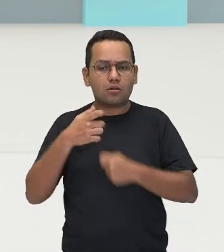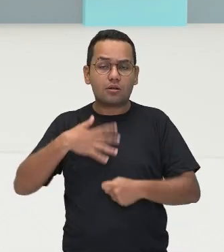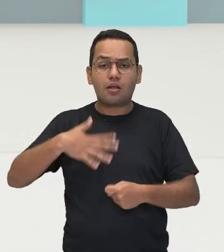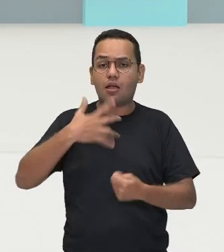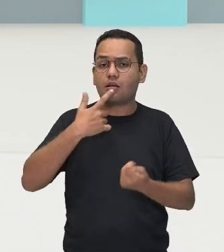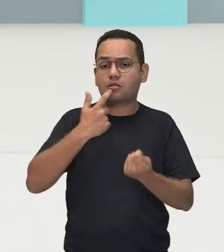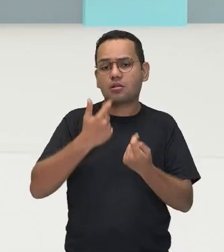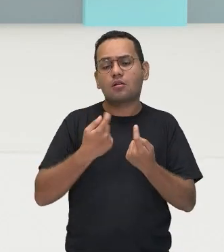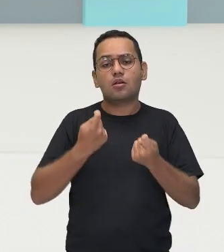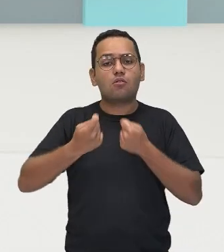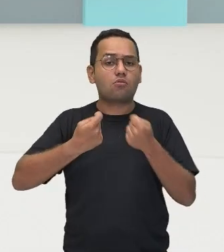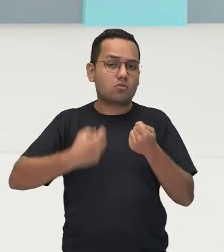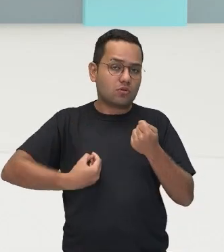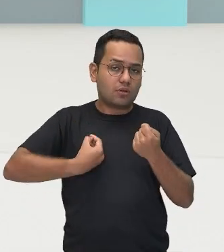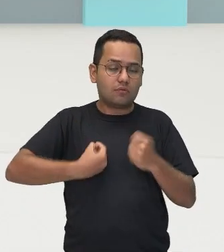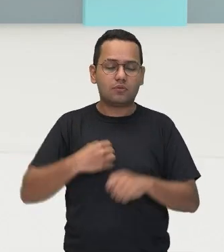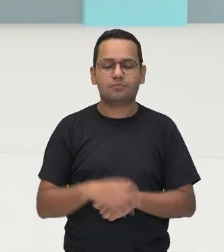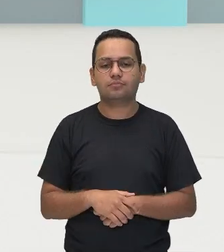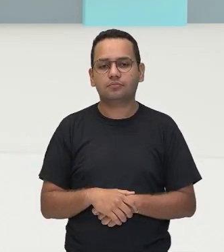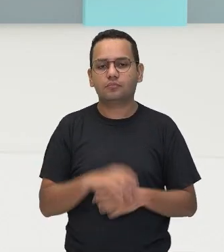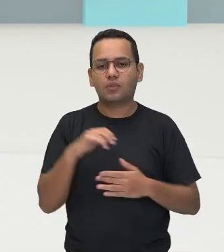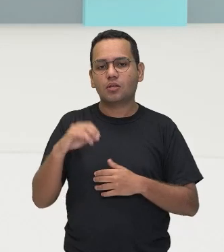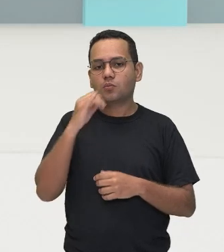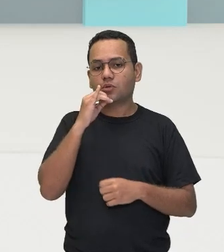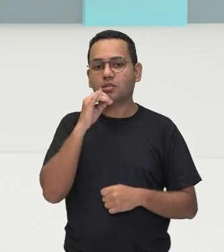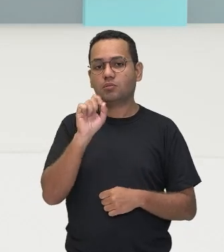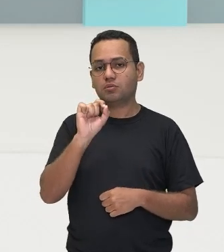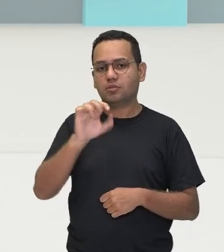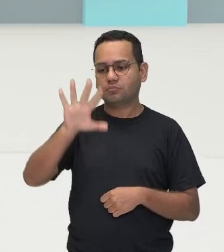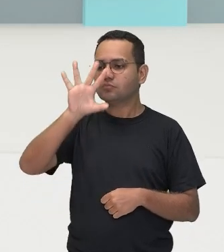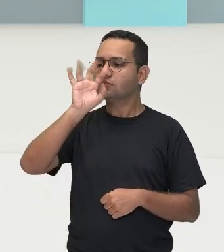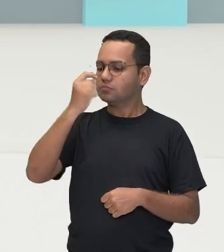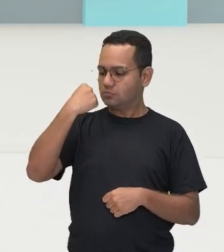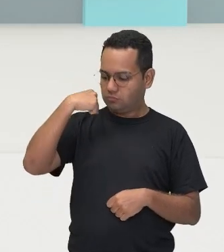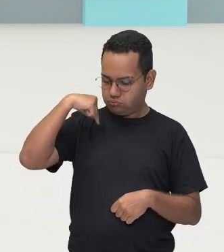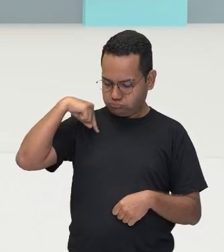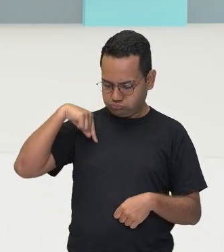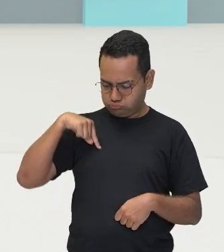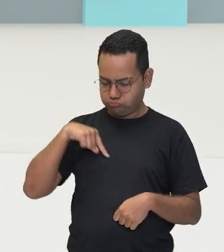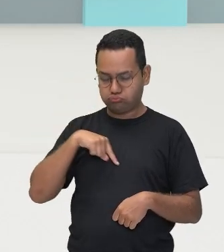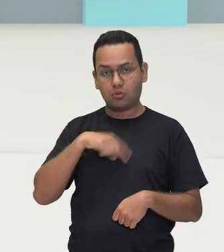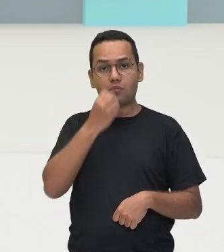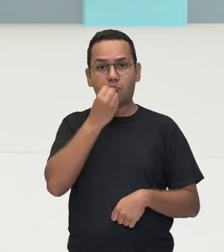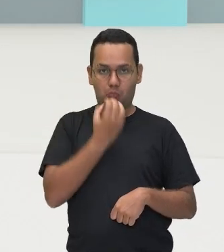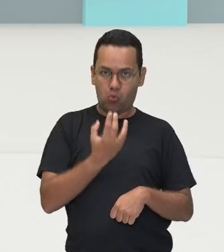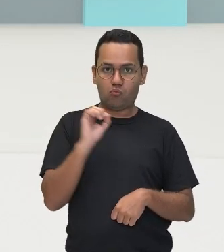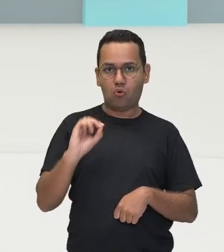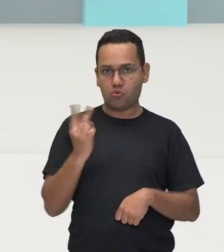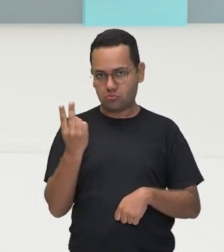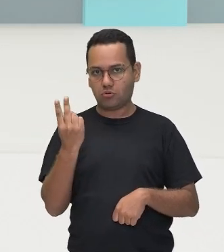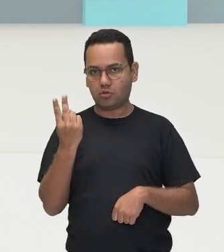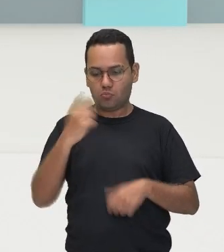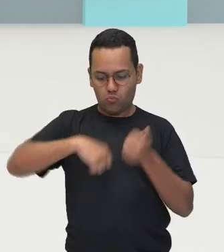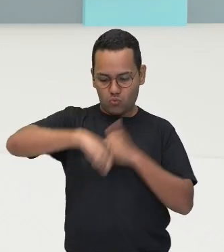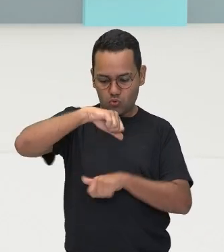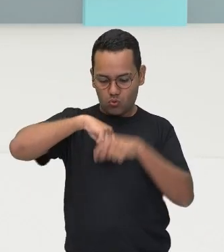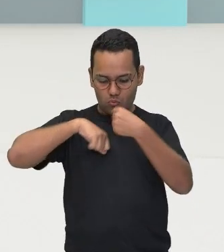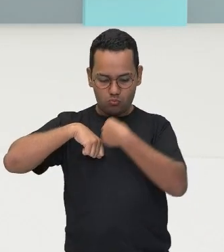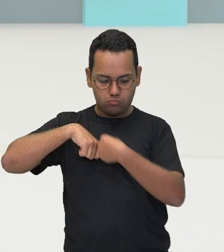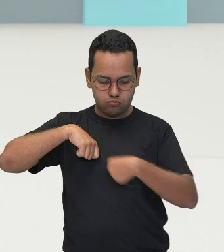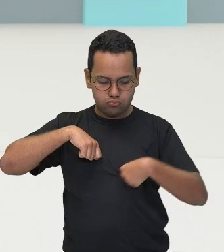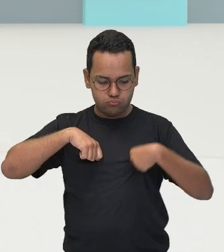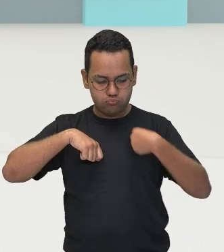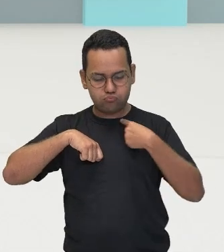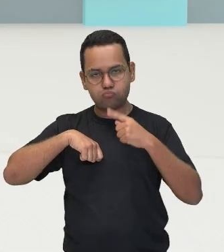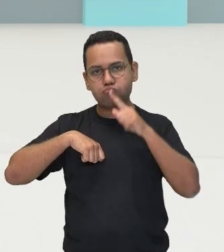o que acontece? O sangue passa por lá e acontece a troca gasosa, né, a nível de alvéolos que